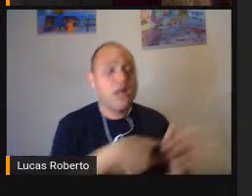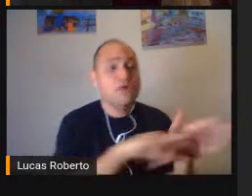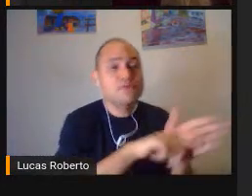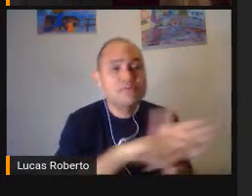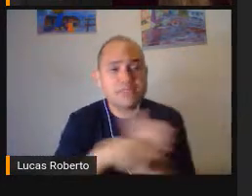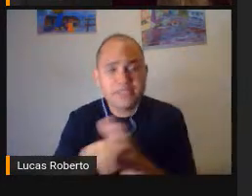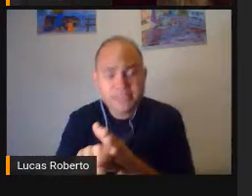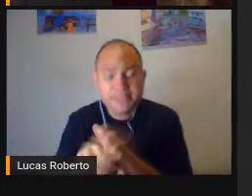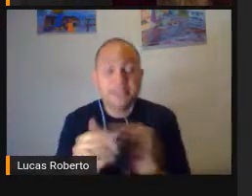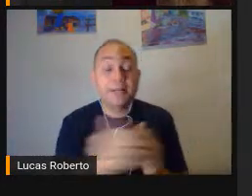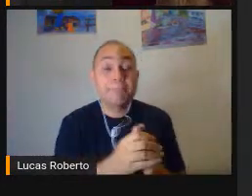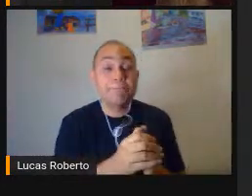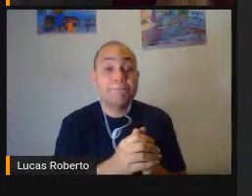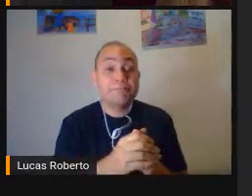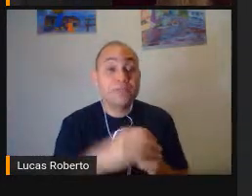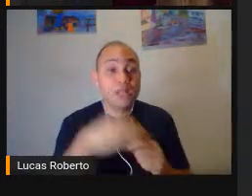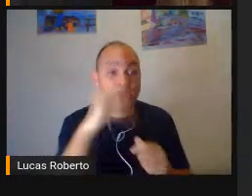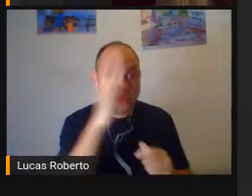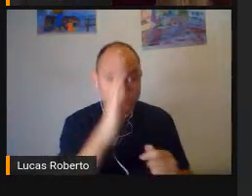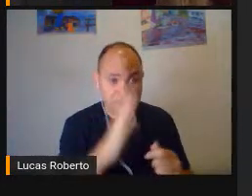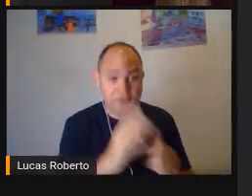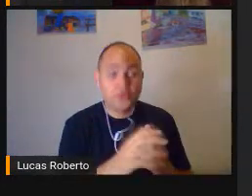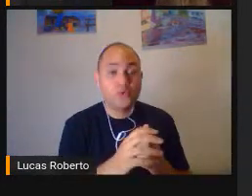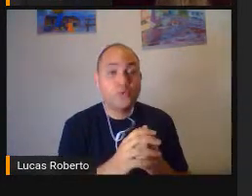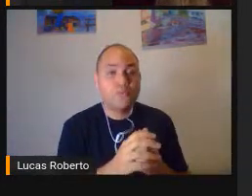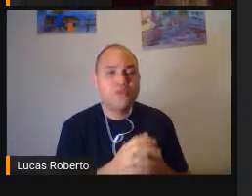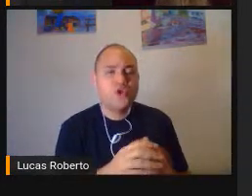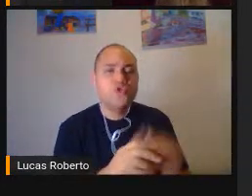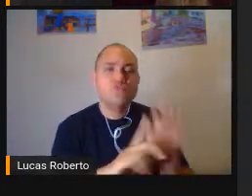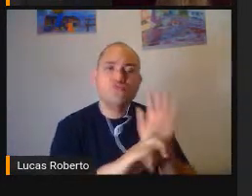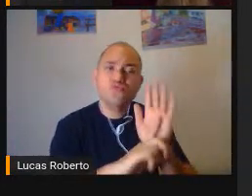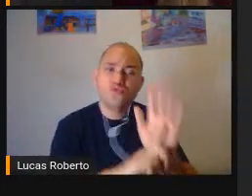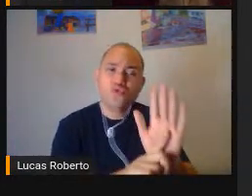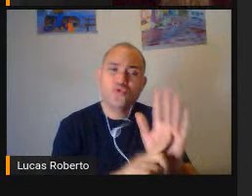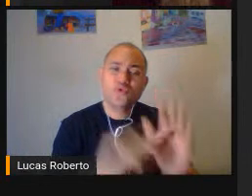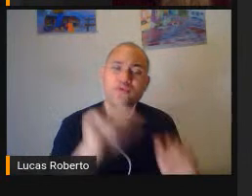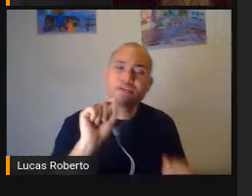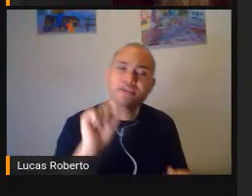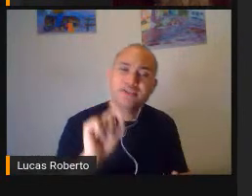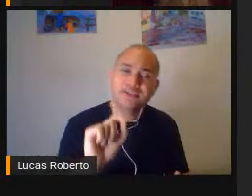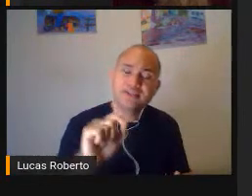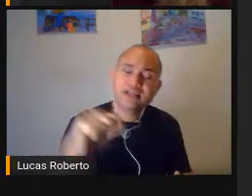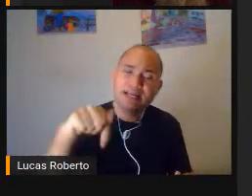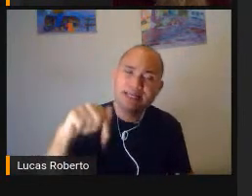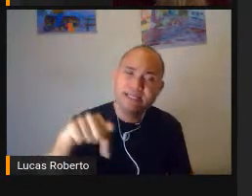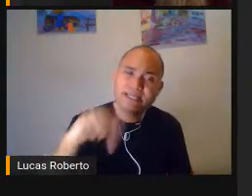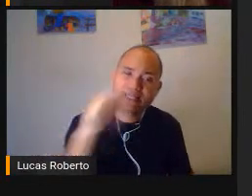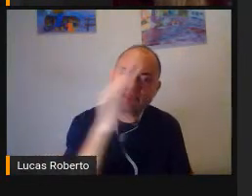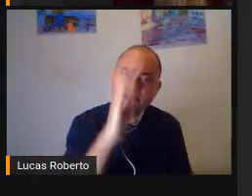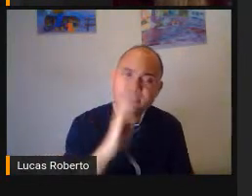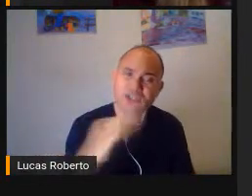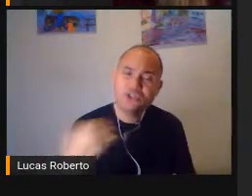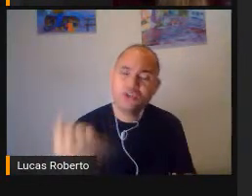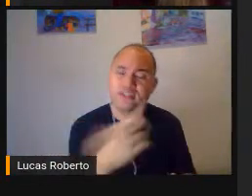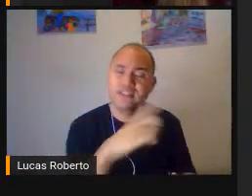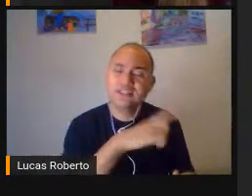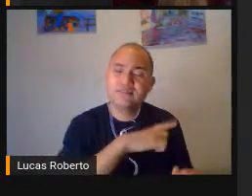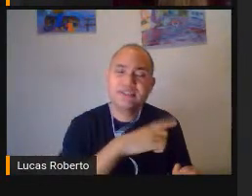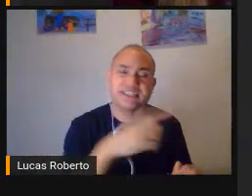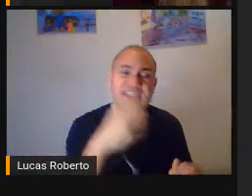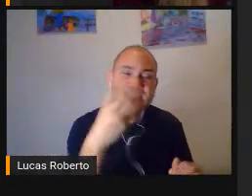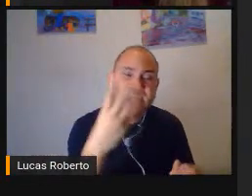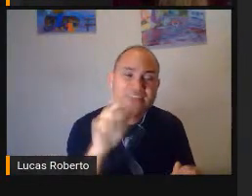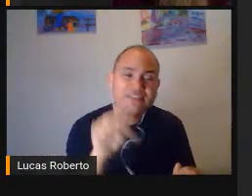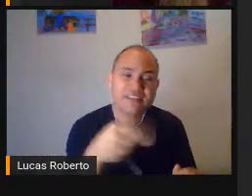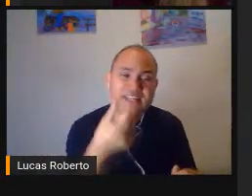saúde O PNS 2013 Mostrou que No Brasil Temos uma prevalência De 3,6% De pessoas